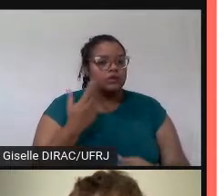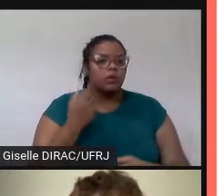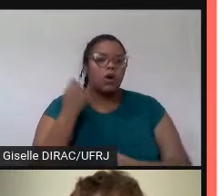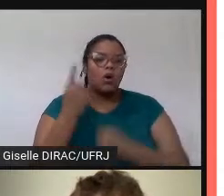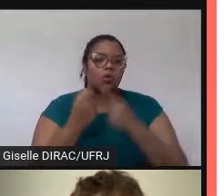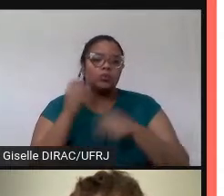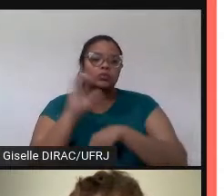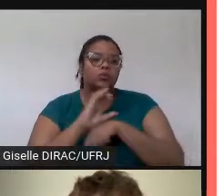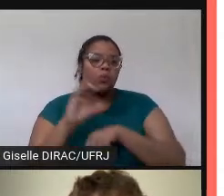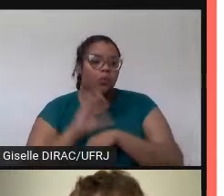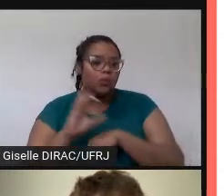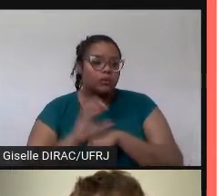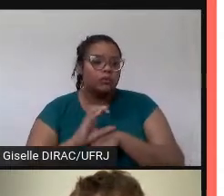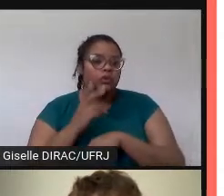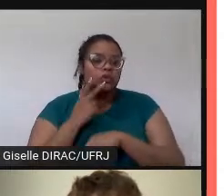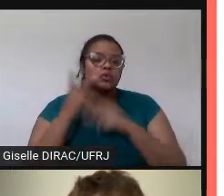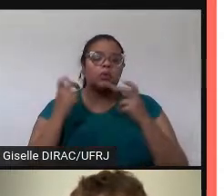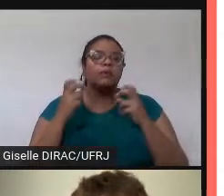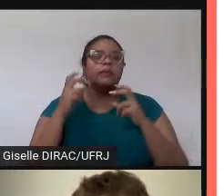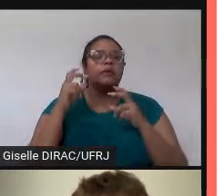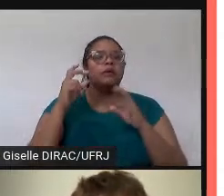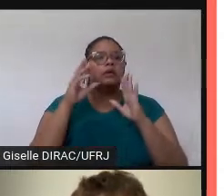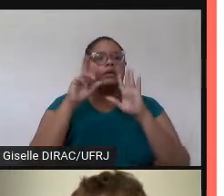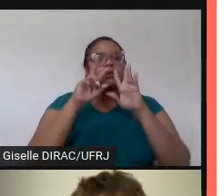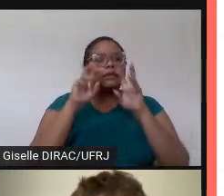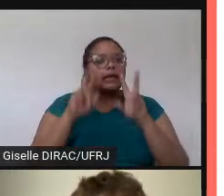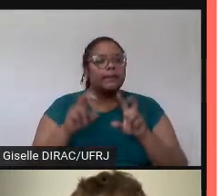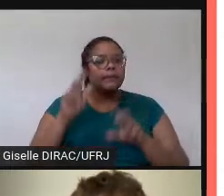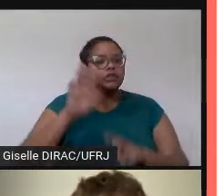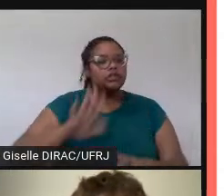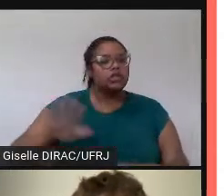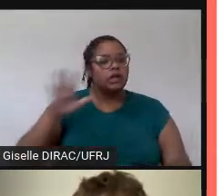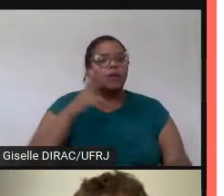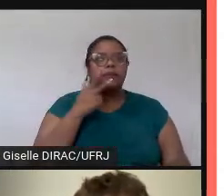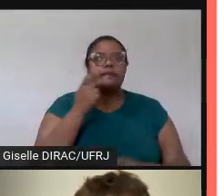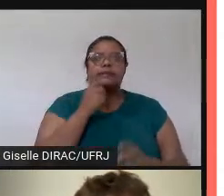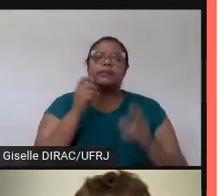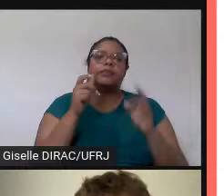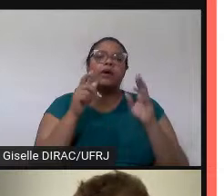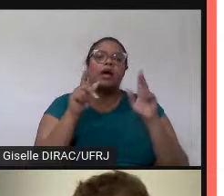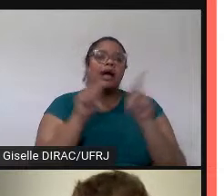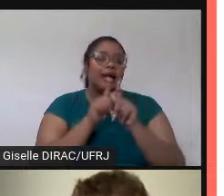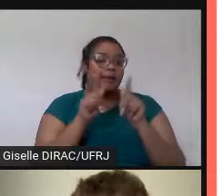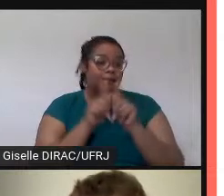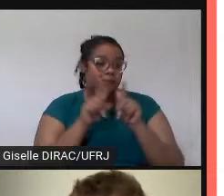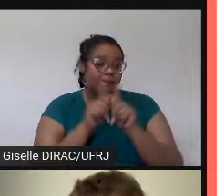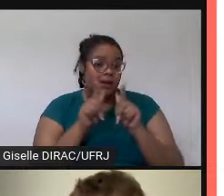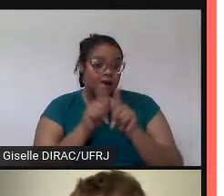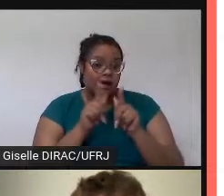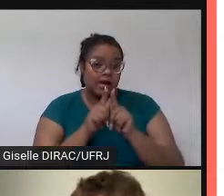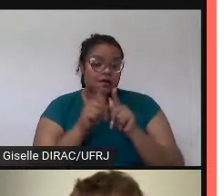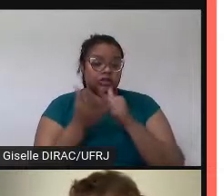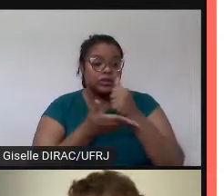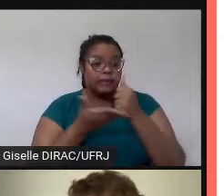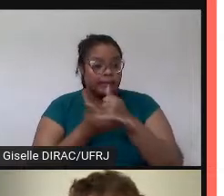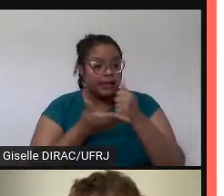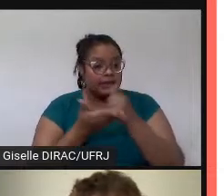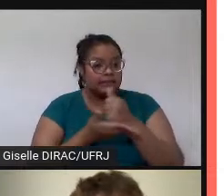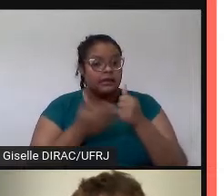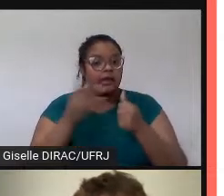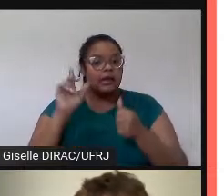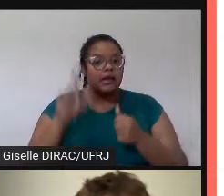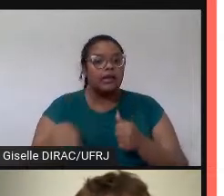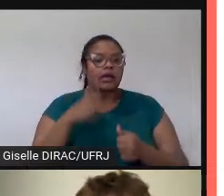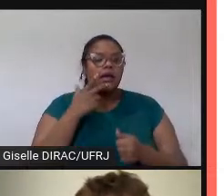cursos também com noções gerais. Teve um curso no ano passado de gramática básica, do inglês, e é muito também com base no que o